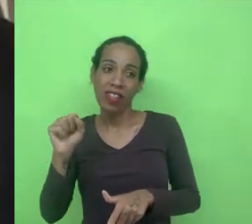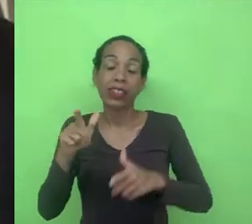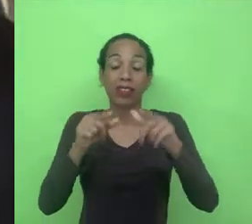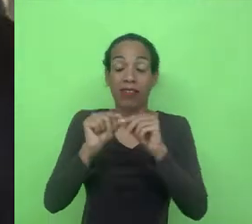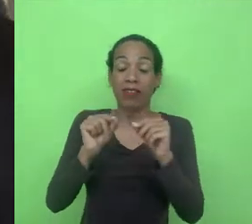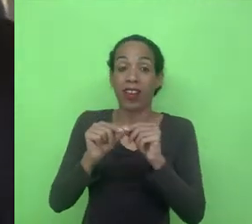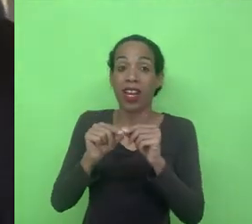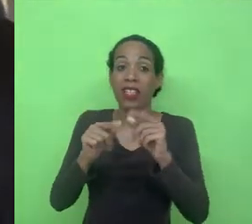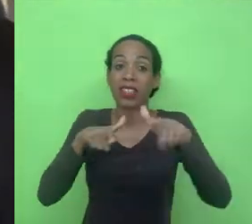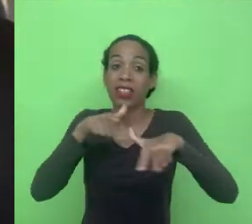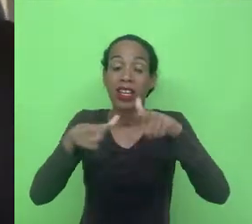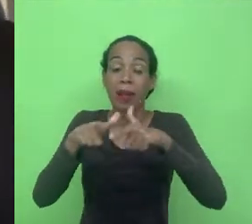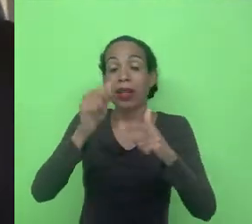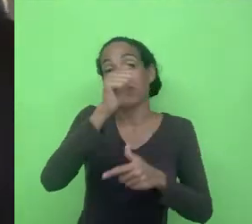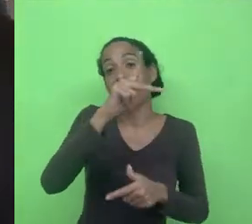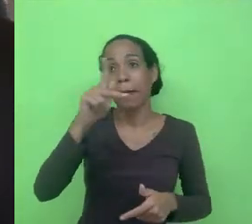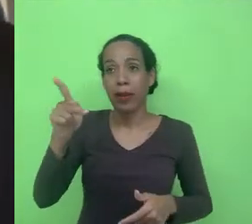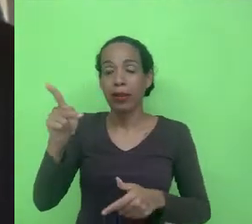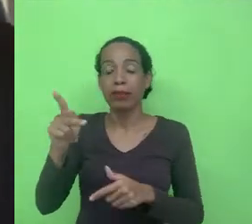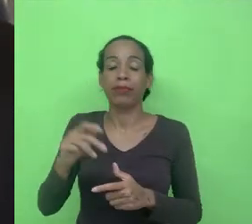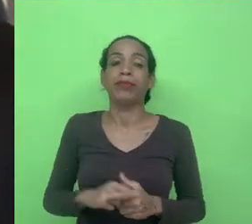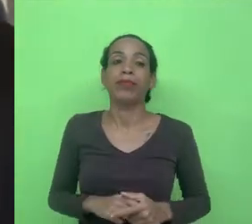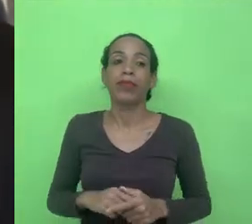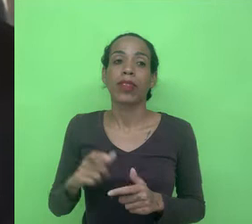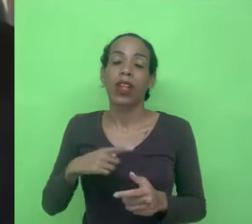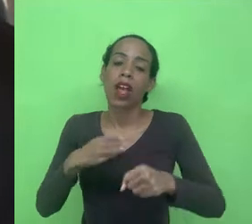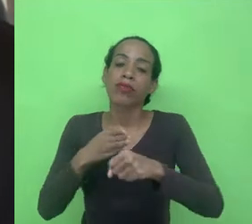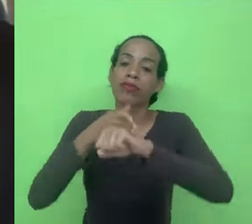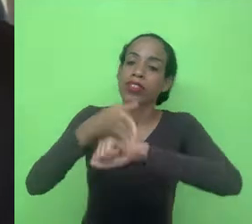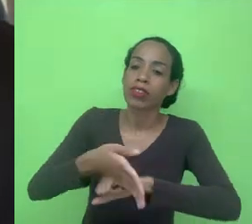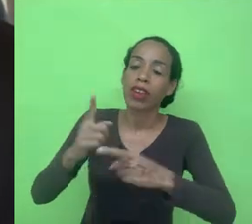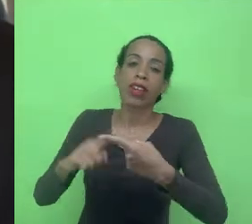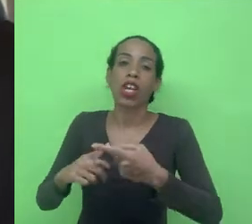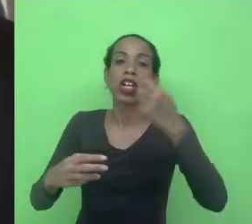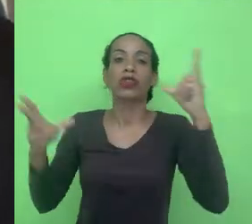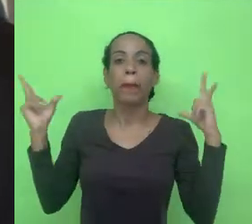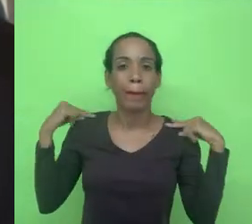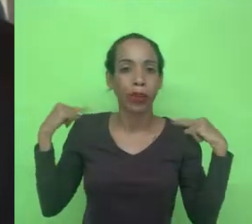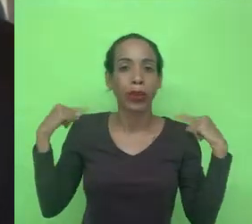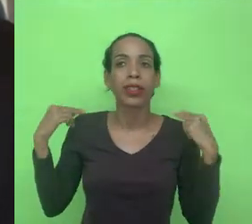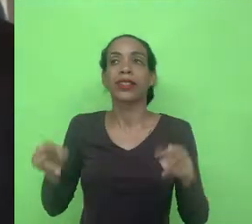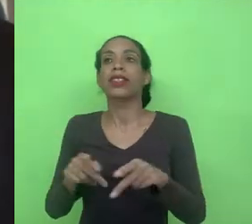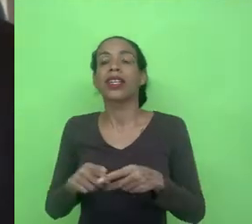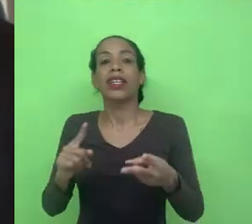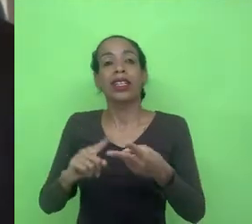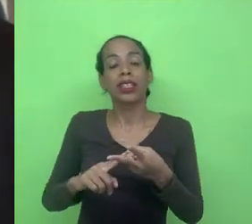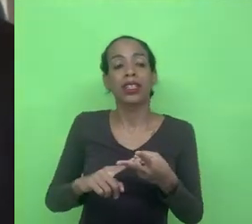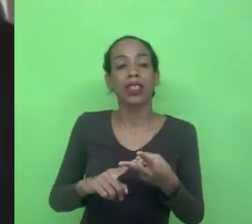trabalhos de plataforma. são cooperativas de entregadores, cooperativas de motoristas, cooperativas de